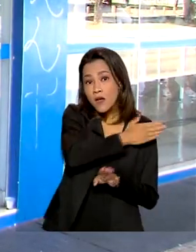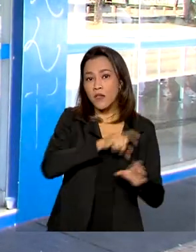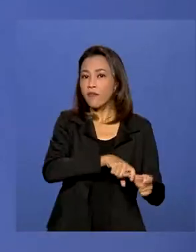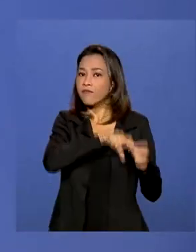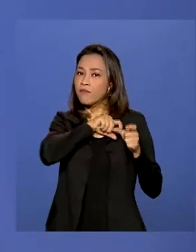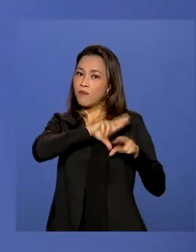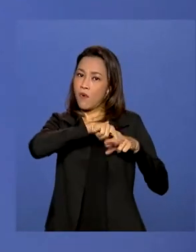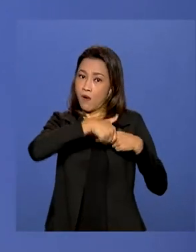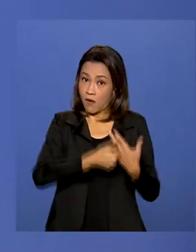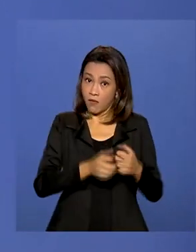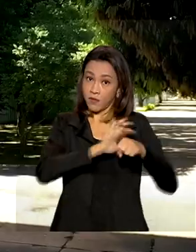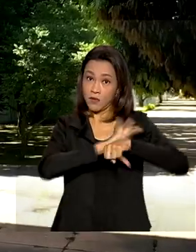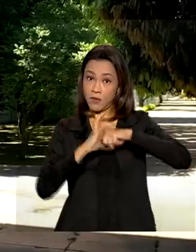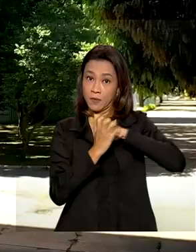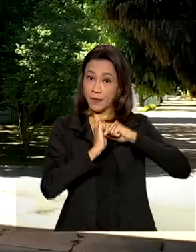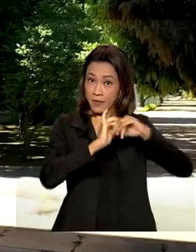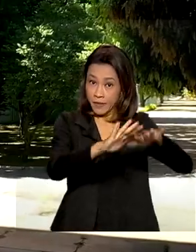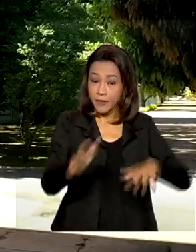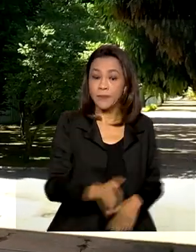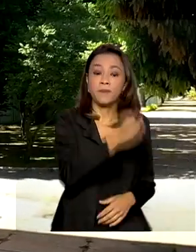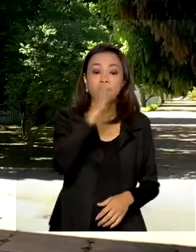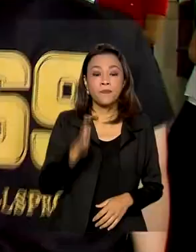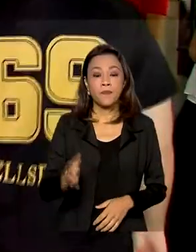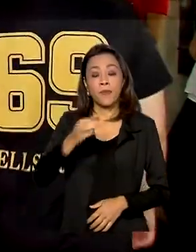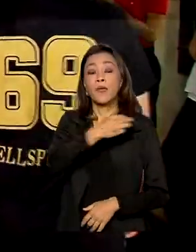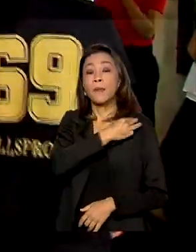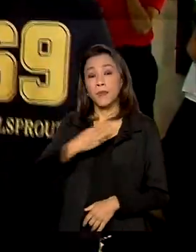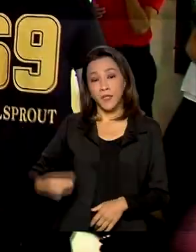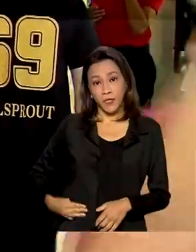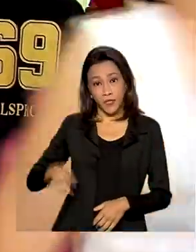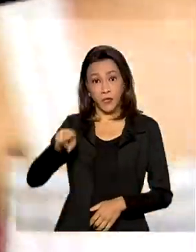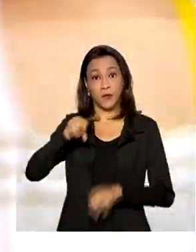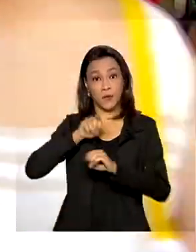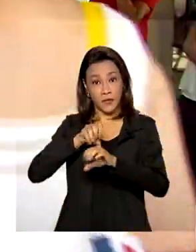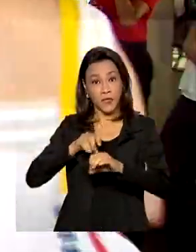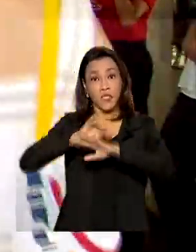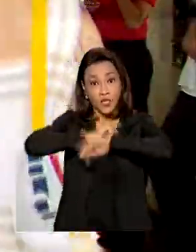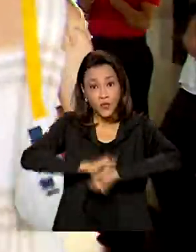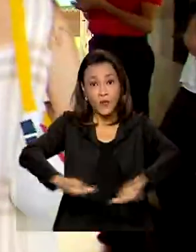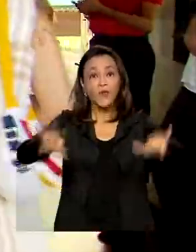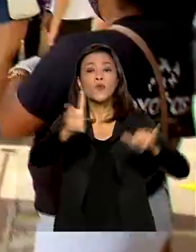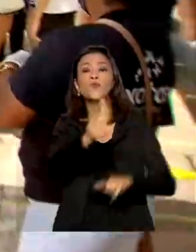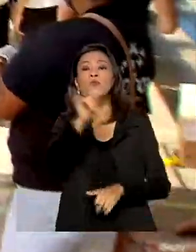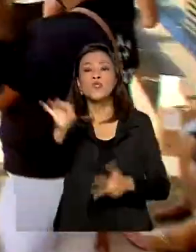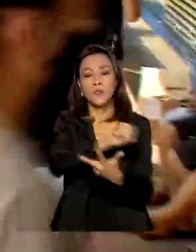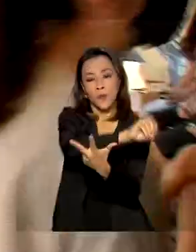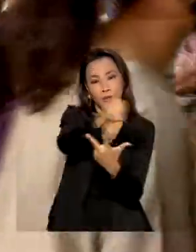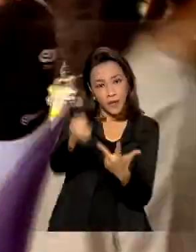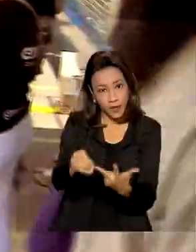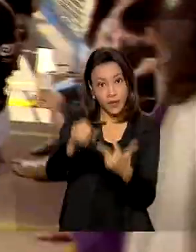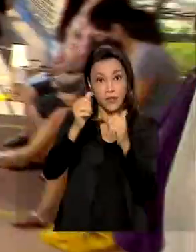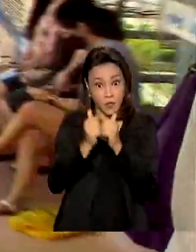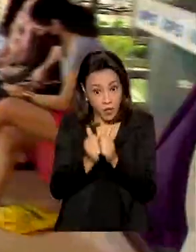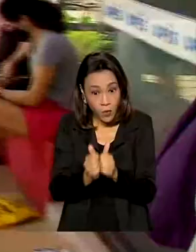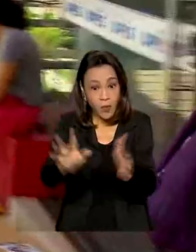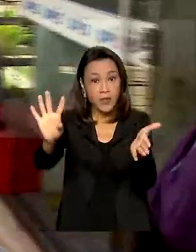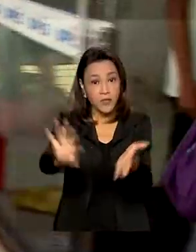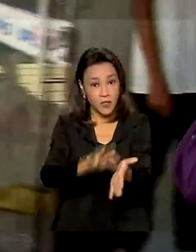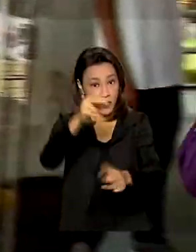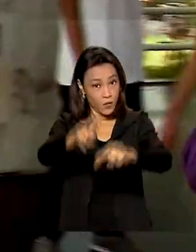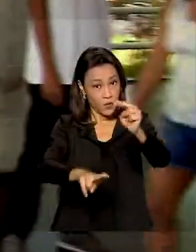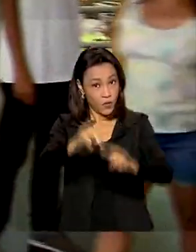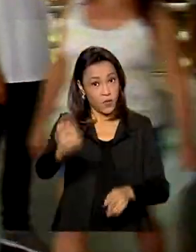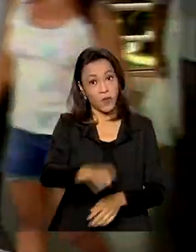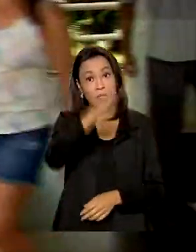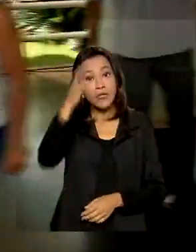causa da pandemia. Ministro da Educação divulga datas do Enem 2021. As inscrições começam já em junho e